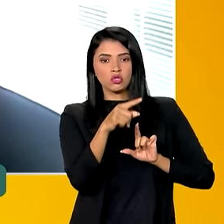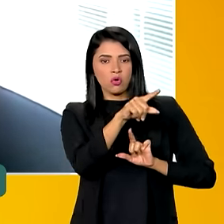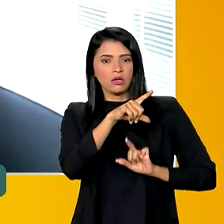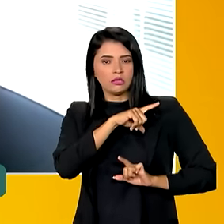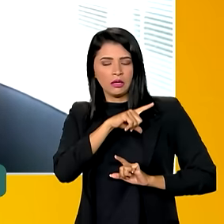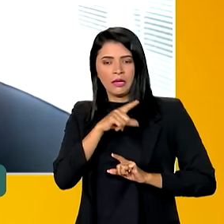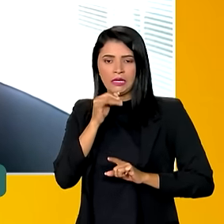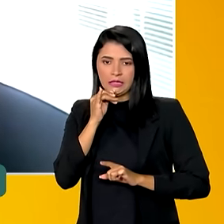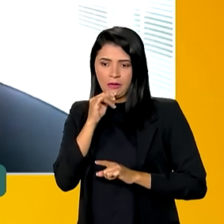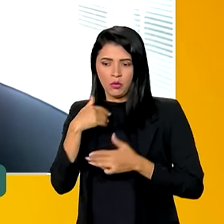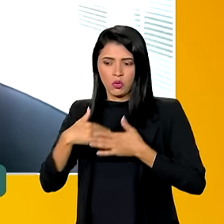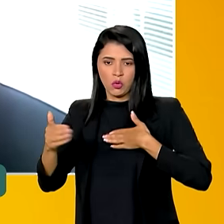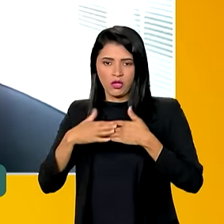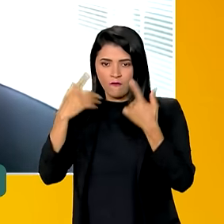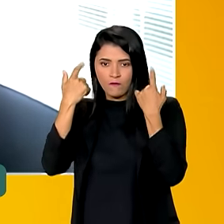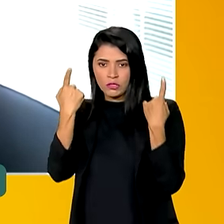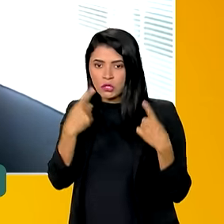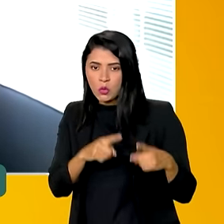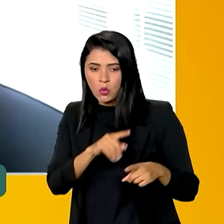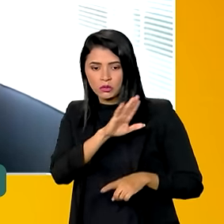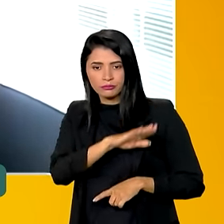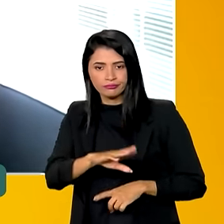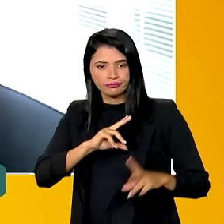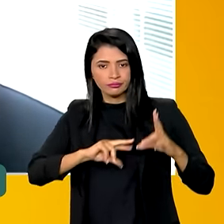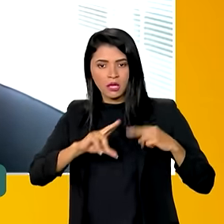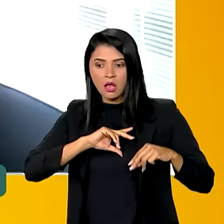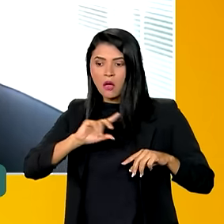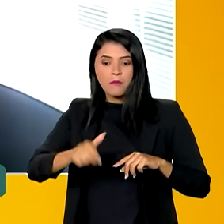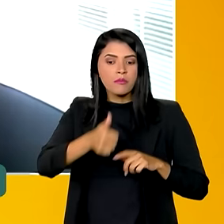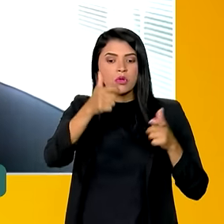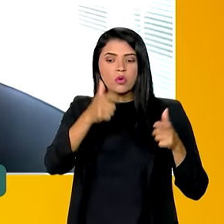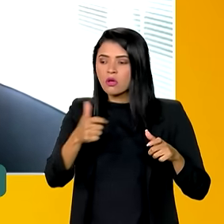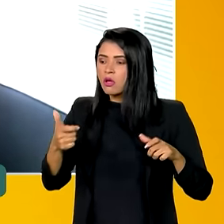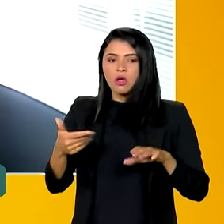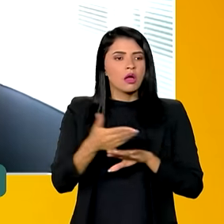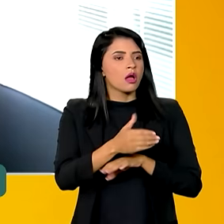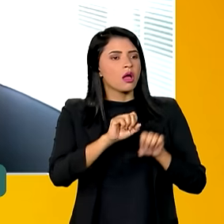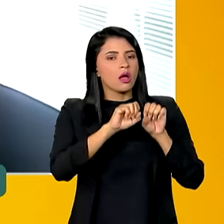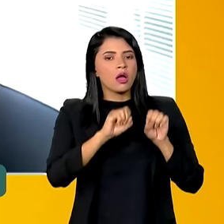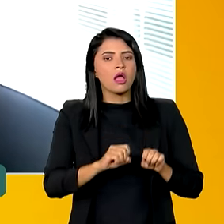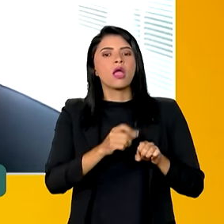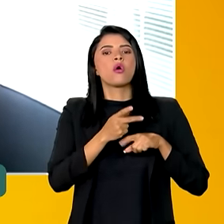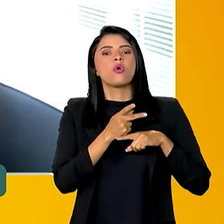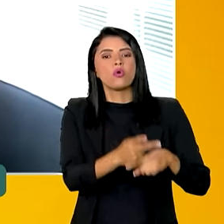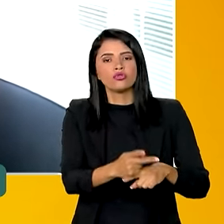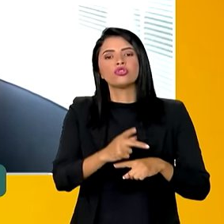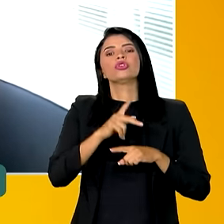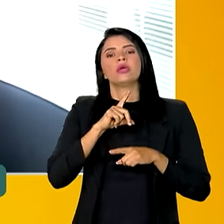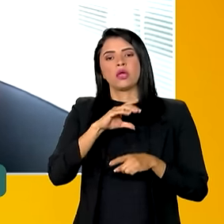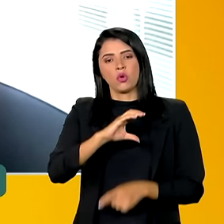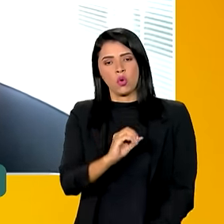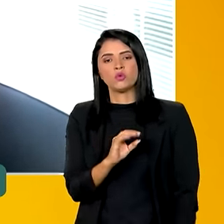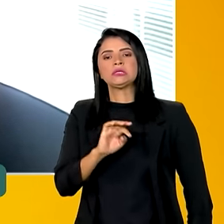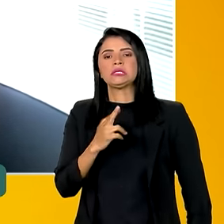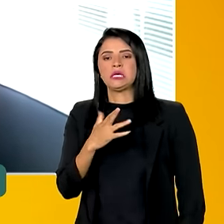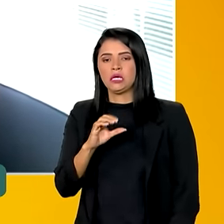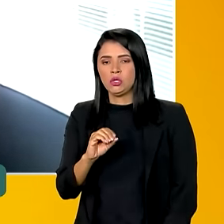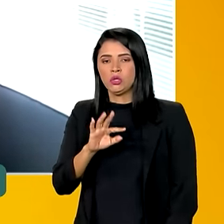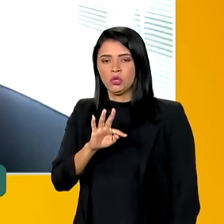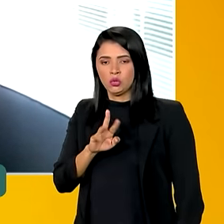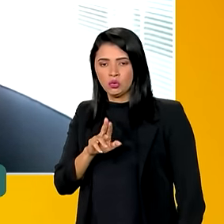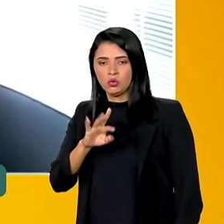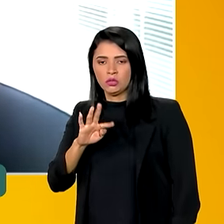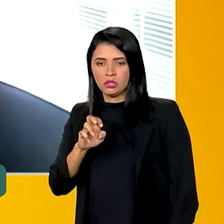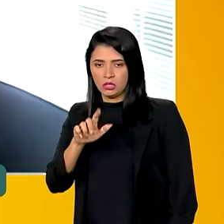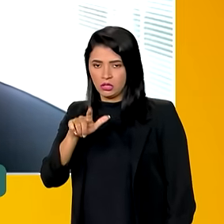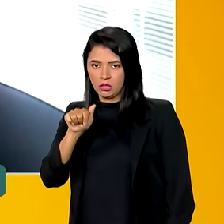violência contra crianças e adolescentes, o primeiro lugar que se vai é num conselho tutelar. E com essa base